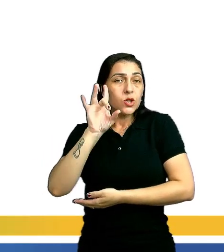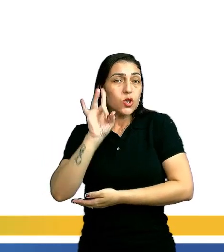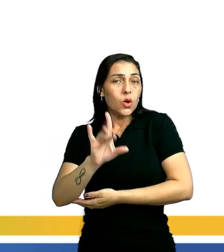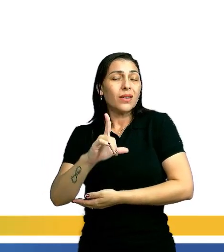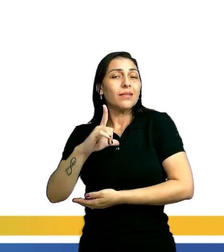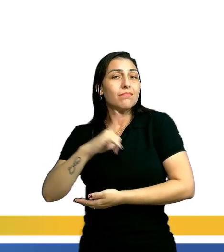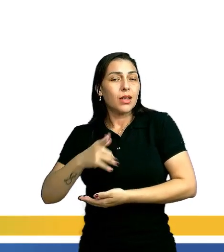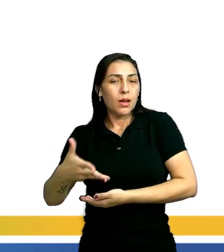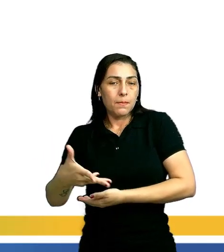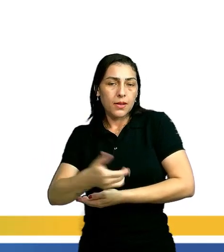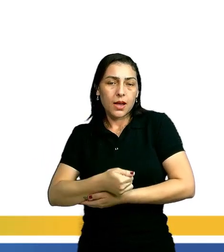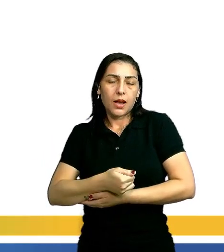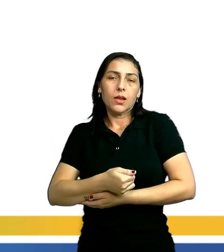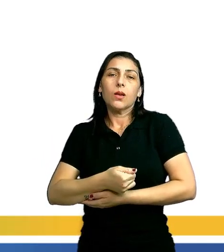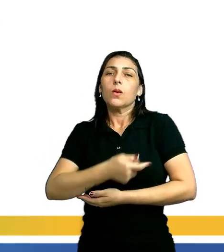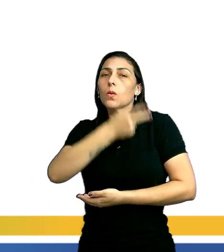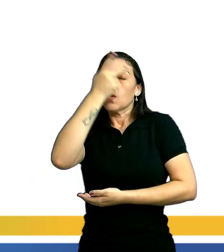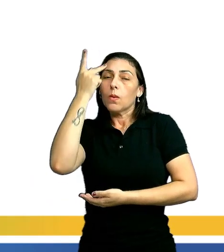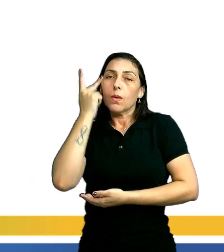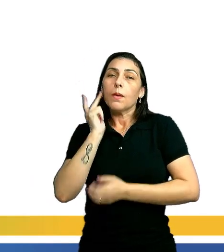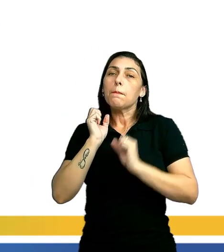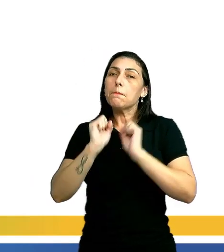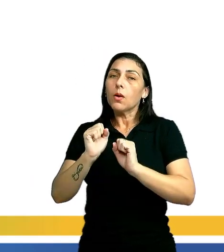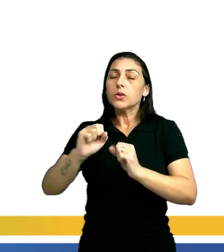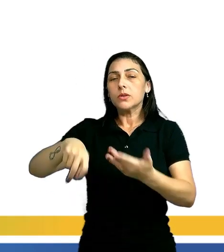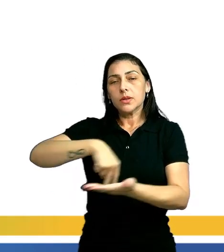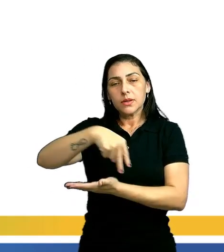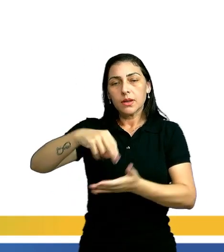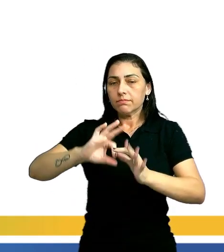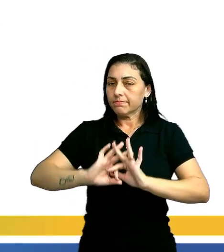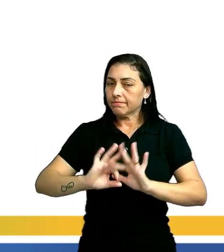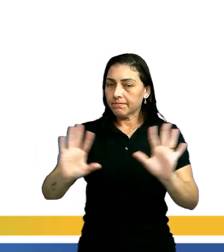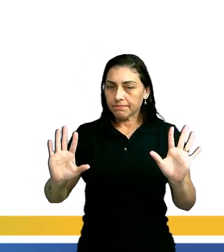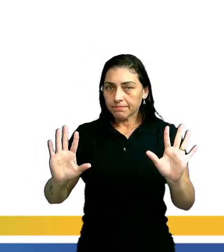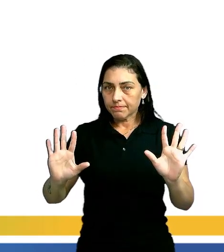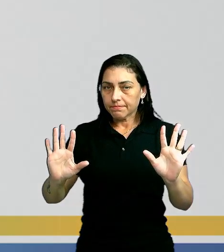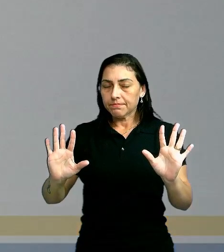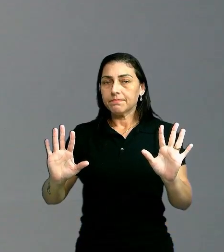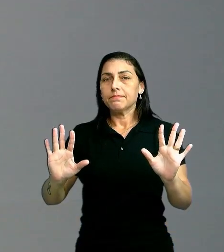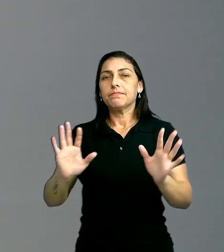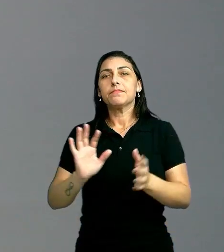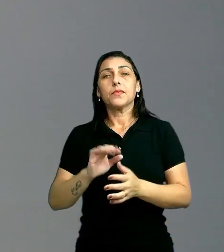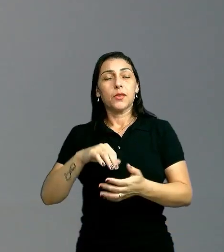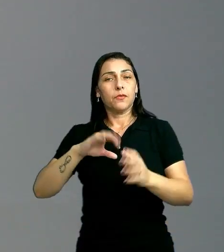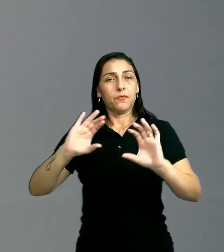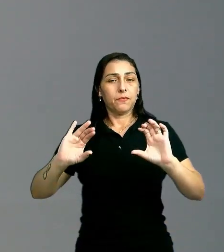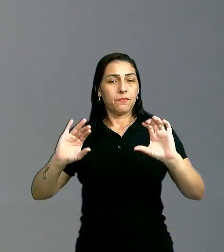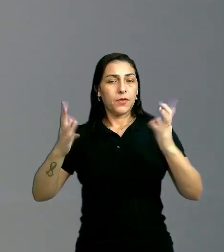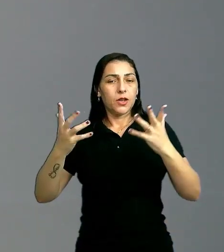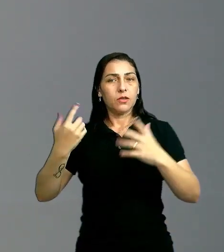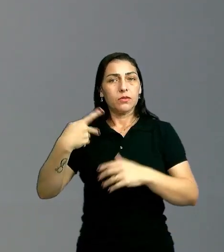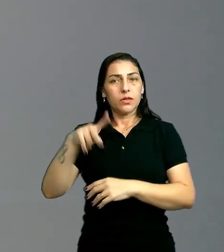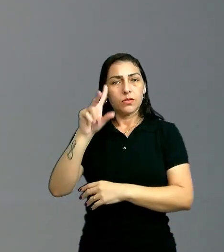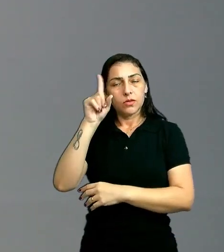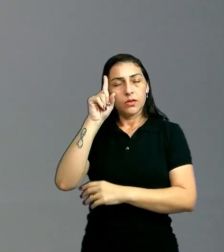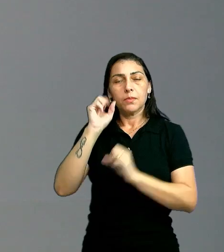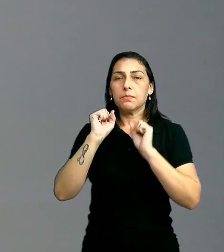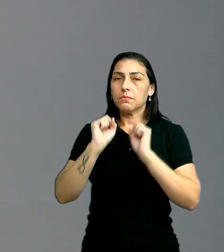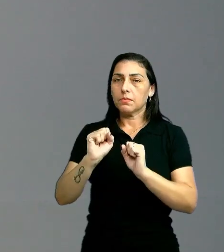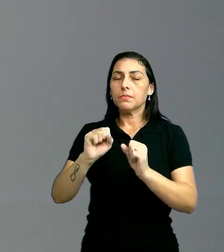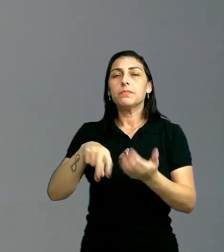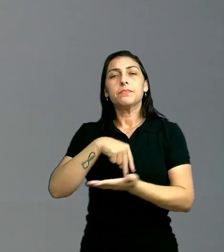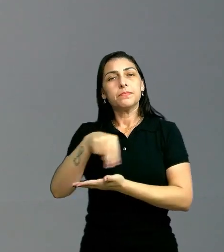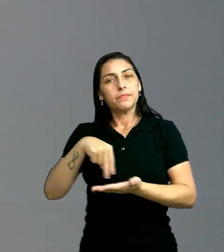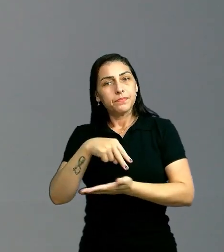para quem tem uma habilidade para dançar. Você, lá em uma festa, no seu dia a dia, você pode,